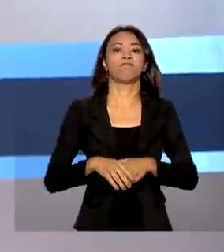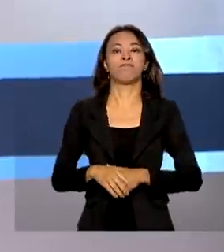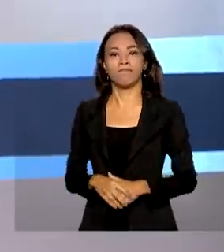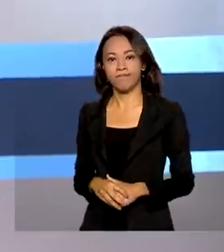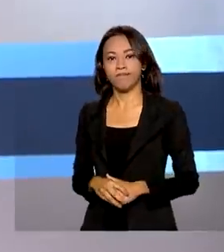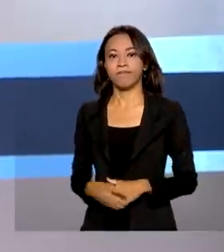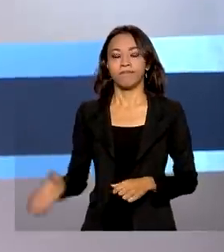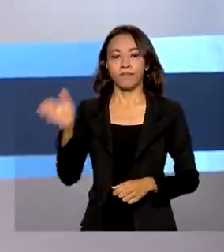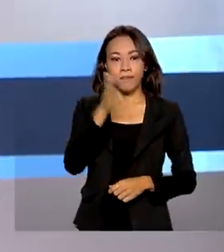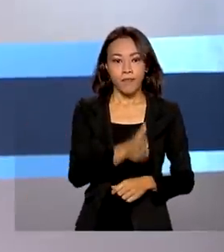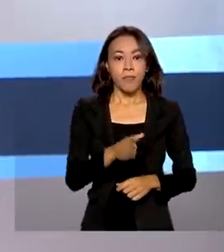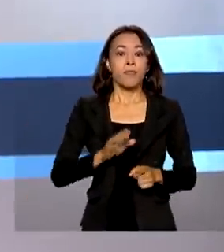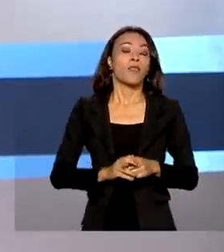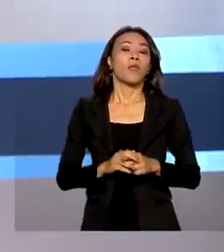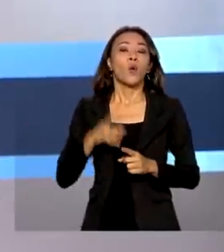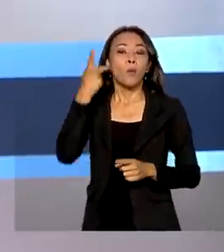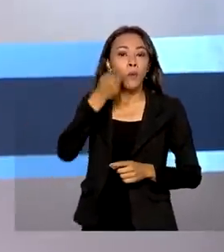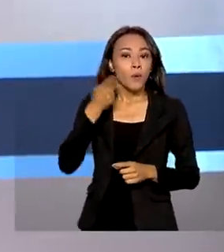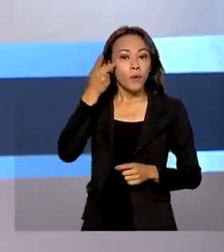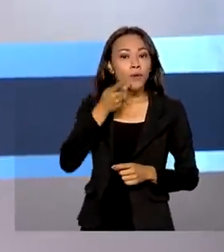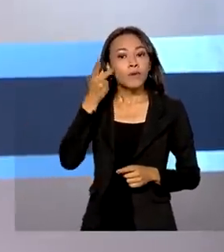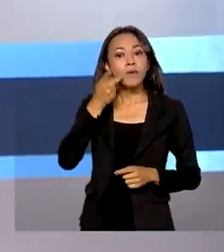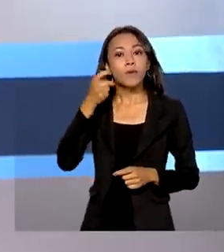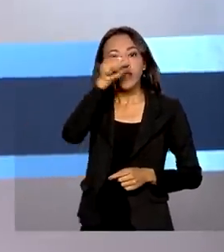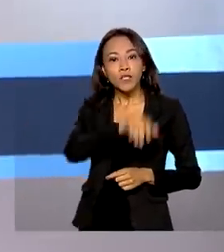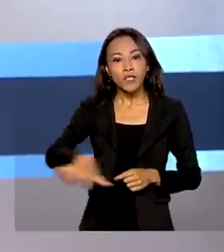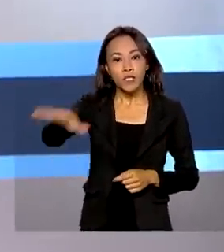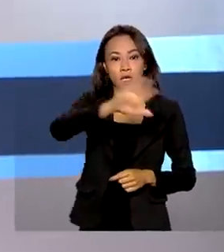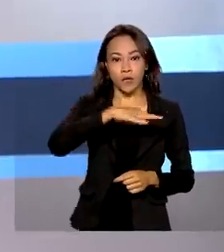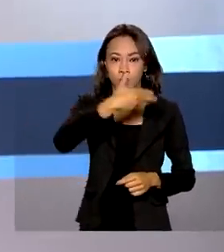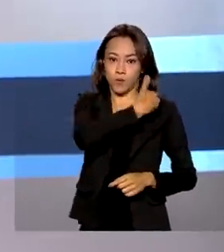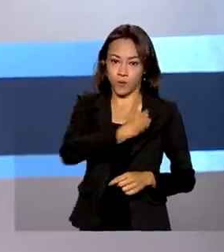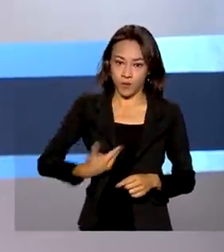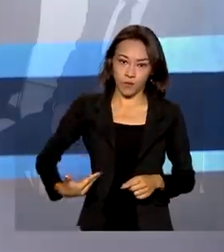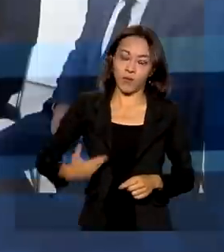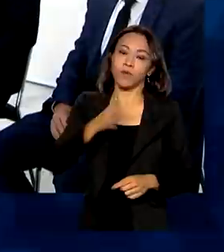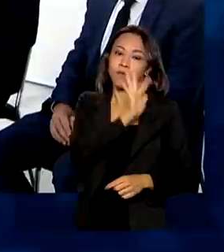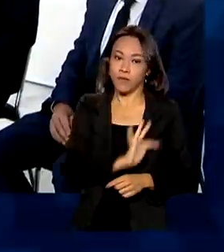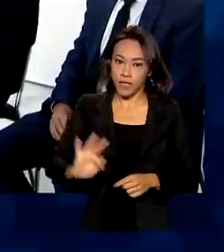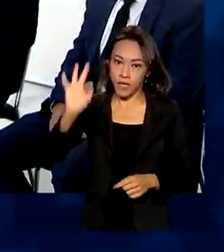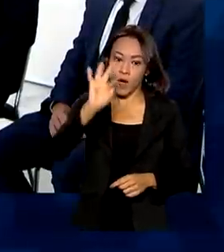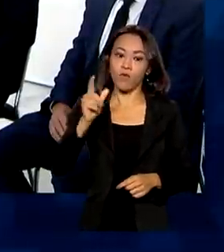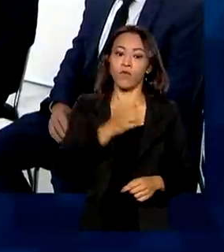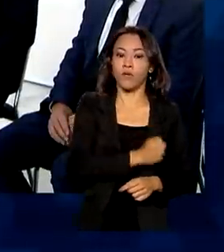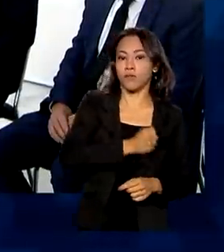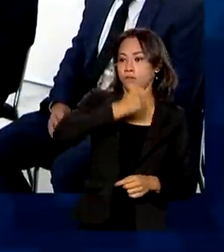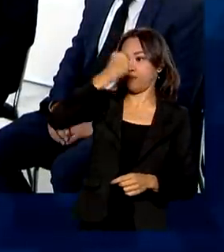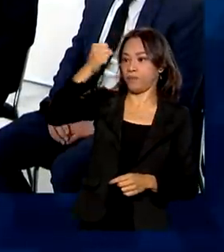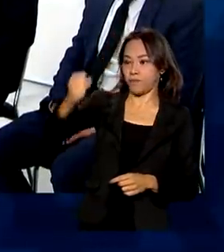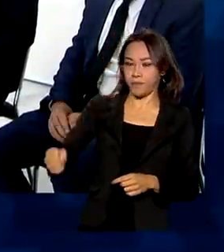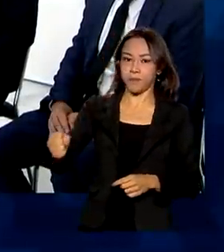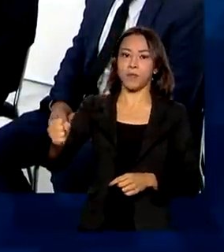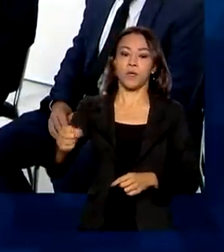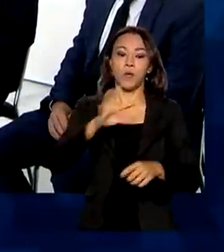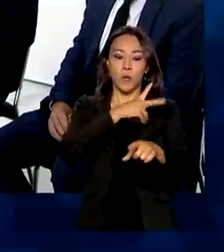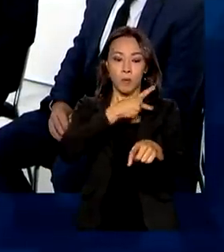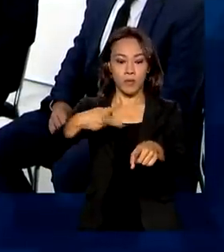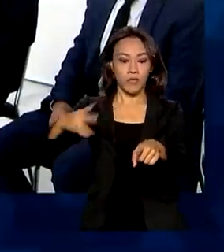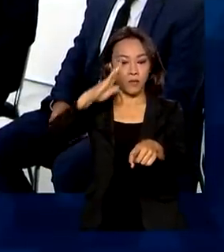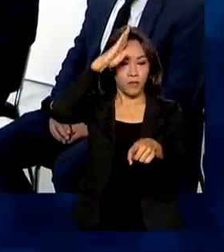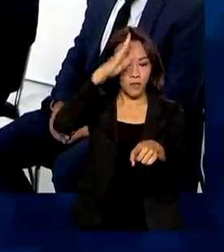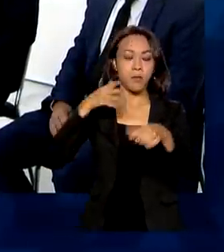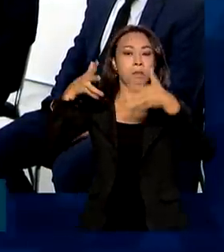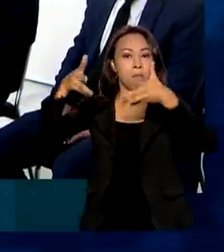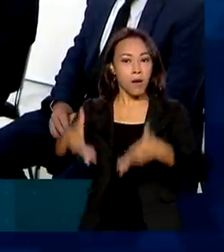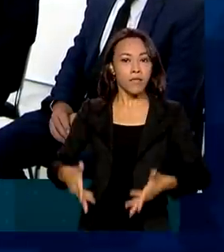O Procurador-Geral da República, Augusto Aras, foi reconduzido ao cargo. O presidente Jair Bolsonaro participou da cerimônia por meio de